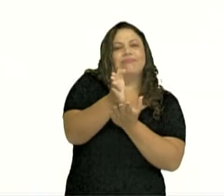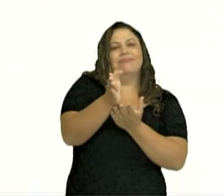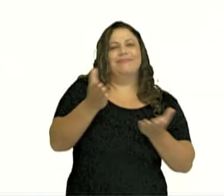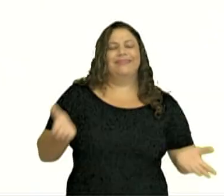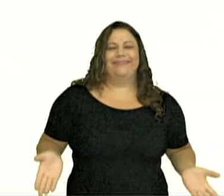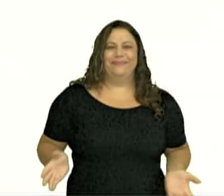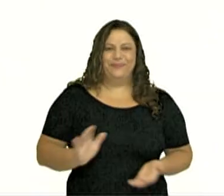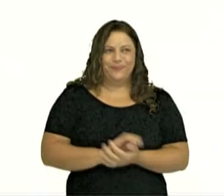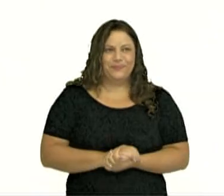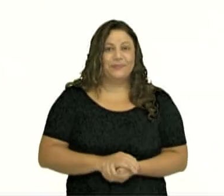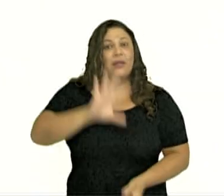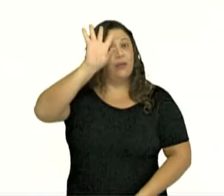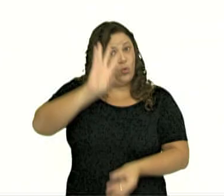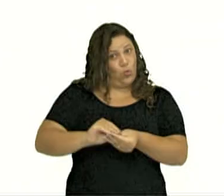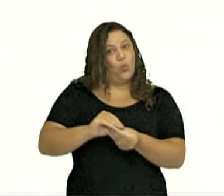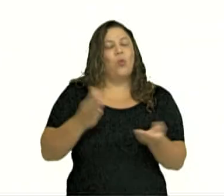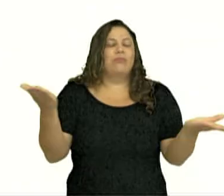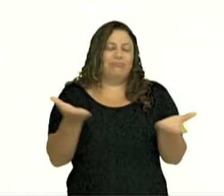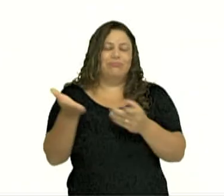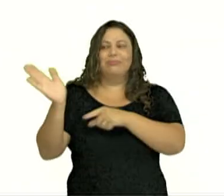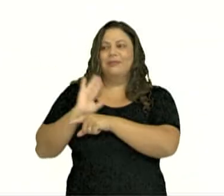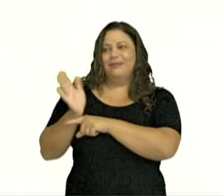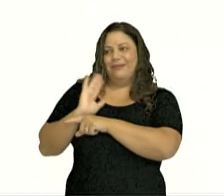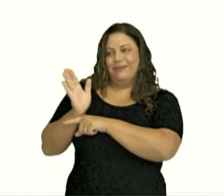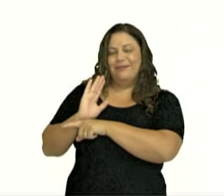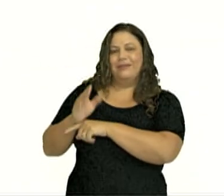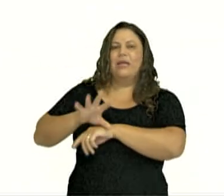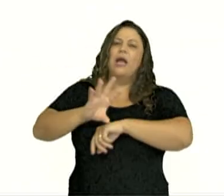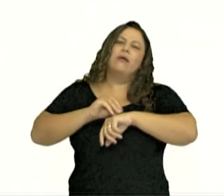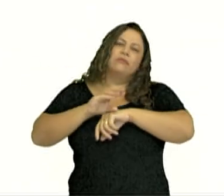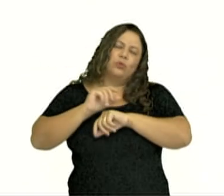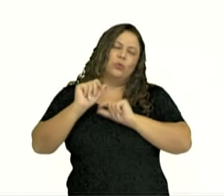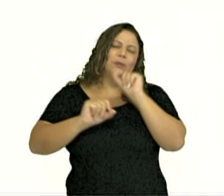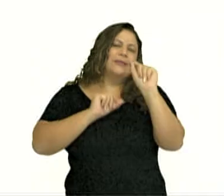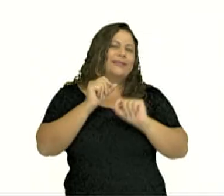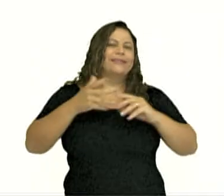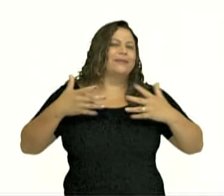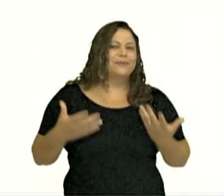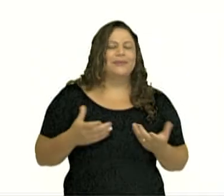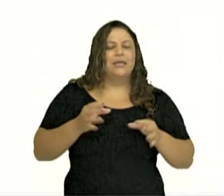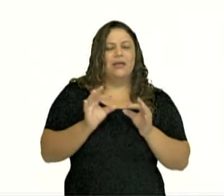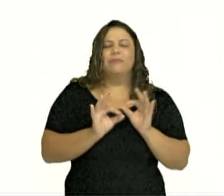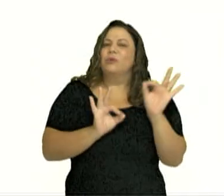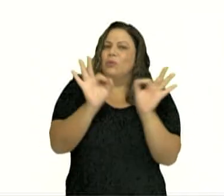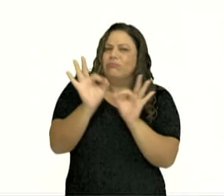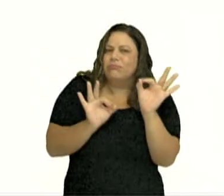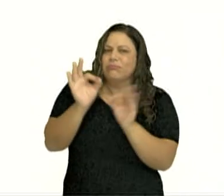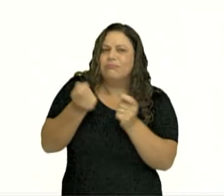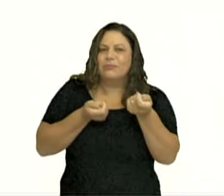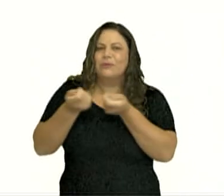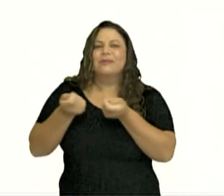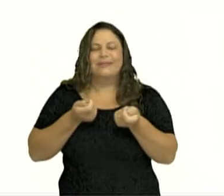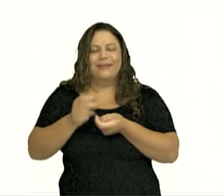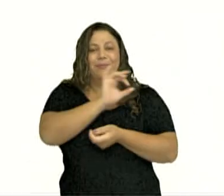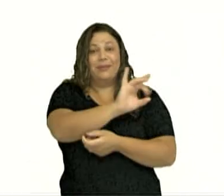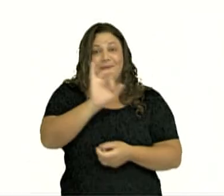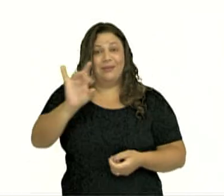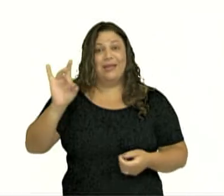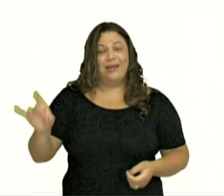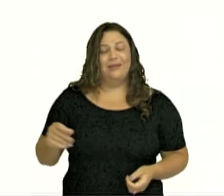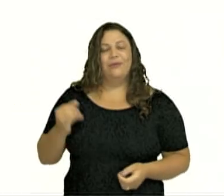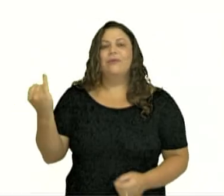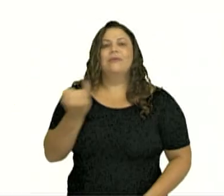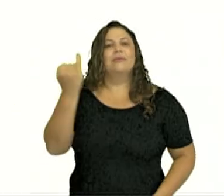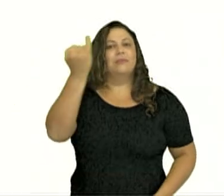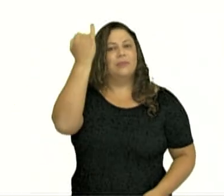Então, concluindo o nosso vídeo, nós temos conhecemos o que é um orçamento individual, a importância